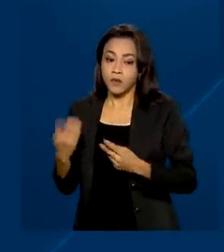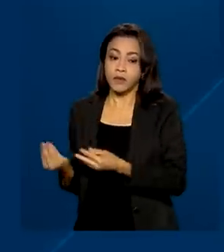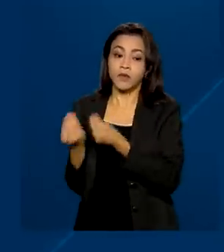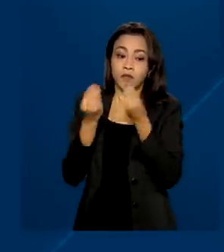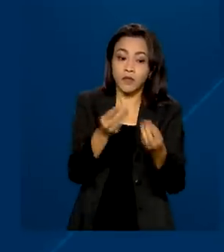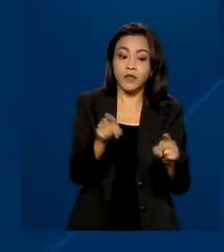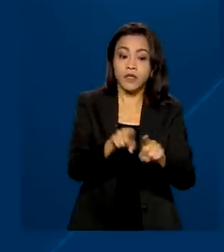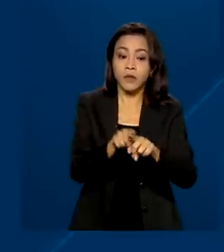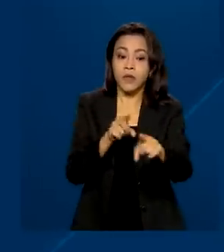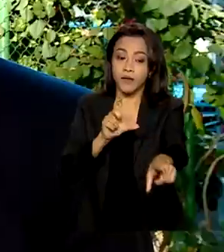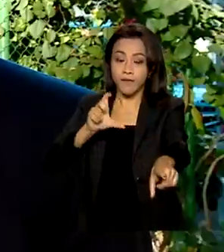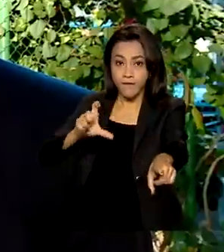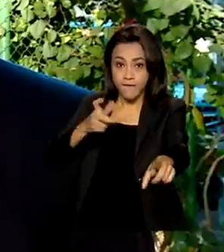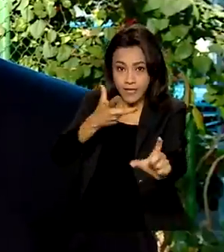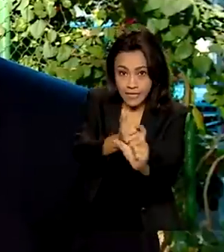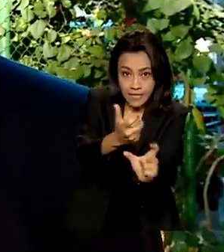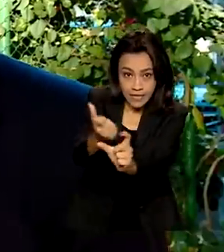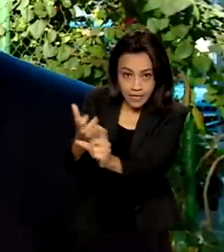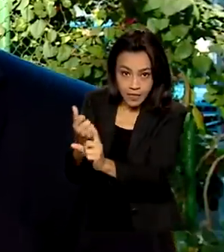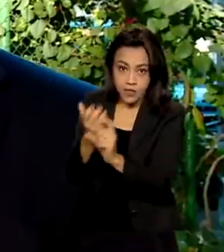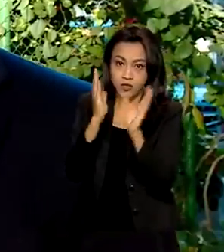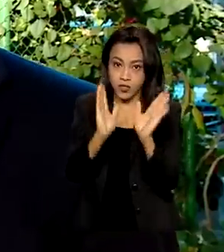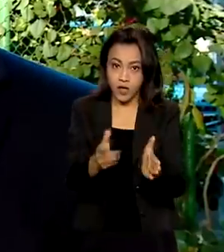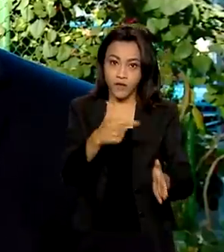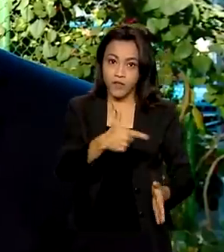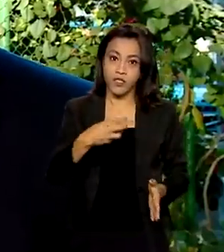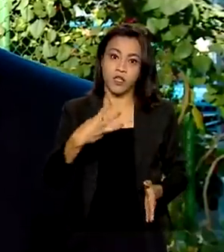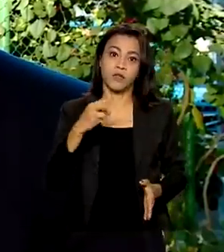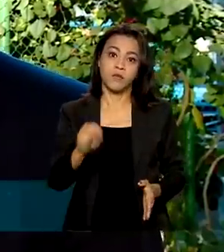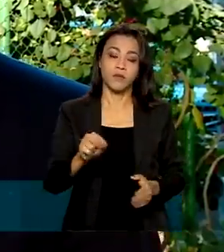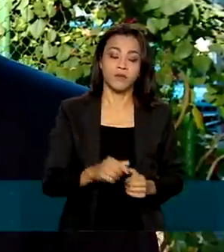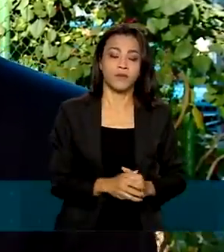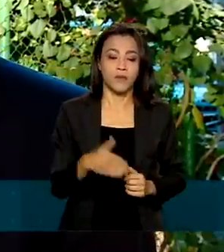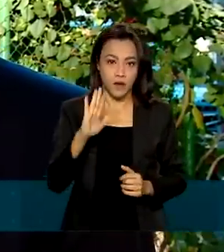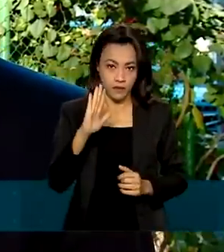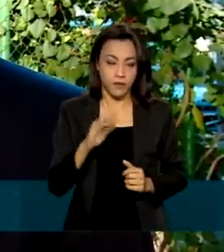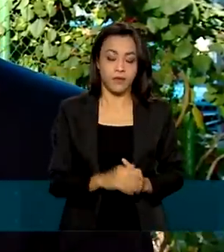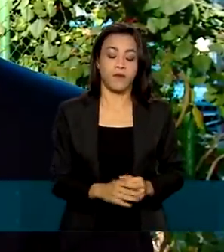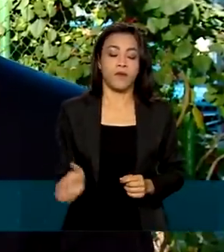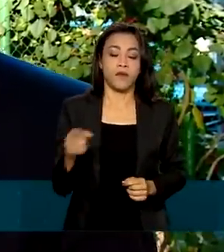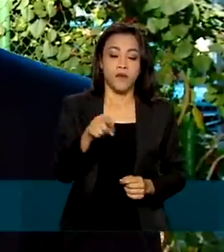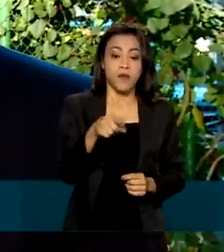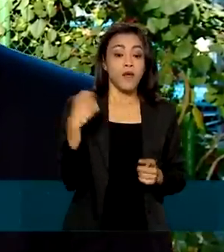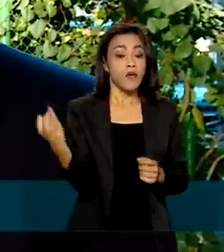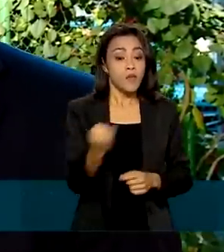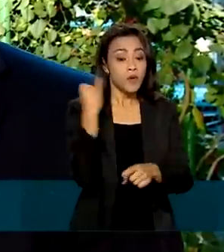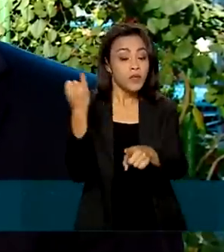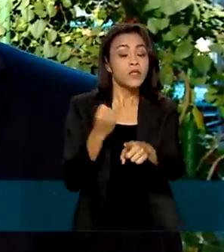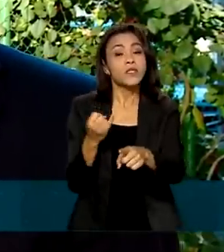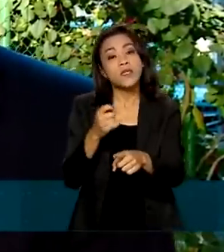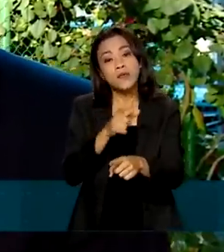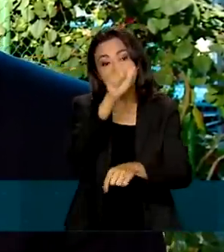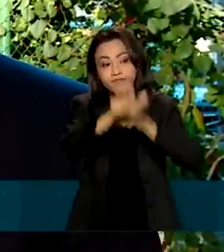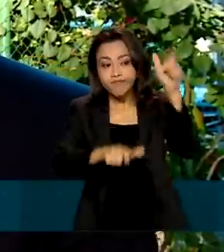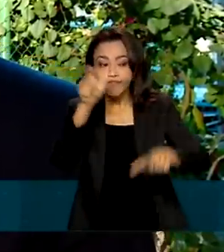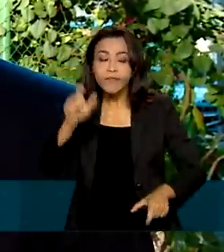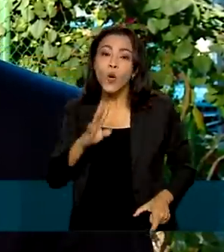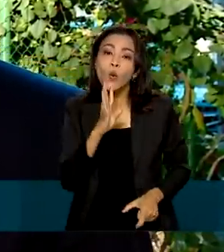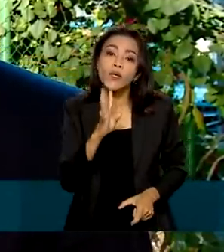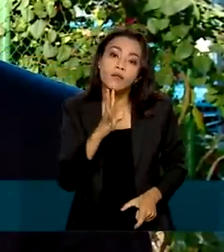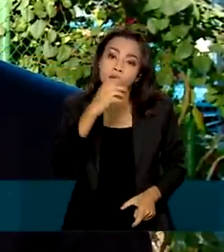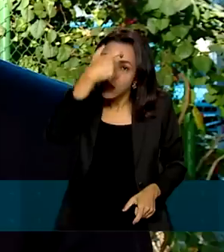doses de vacinas. É necessário que a população tenha o conhecimento e a